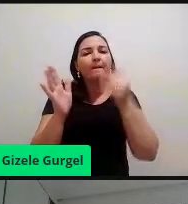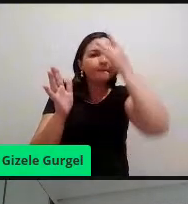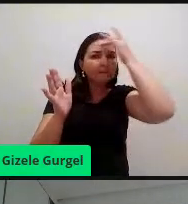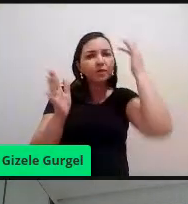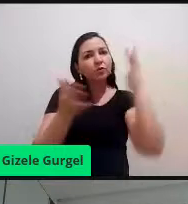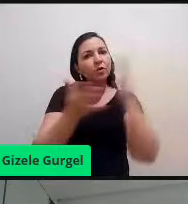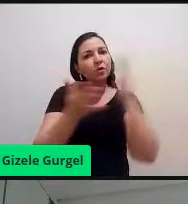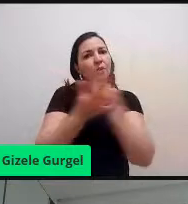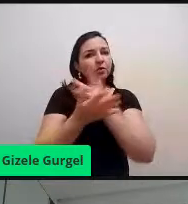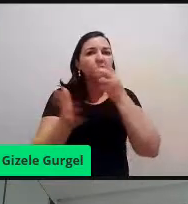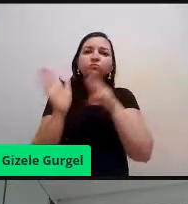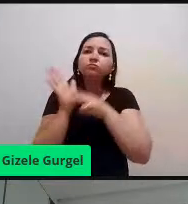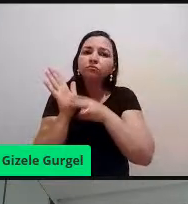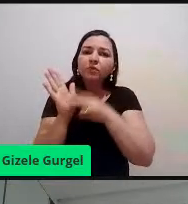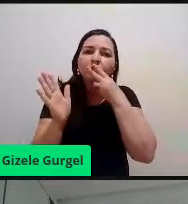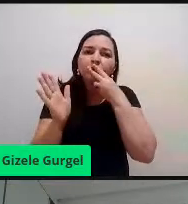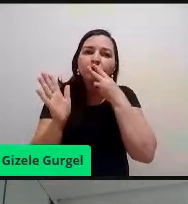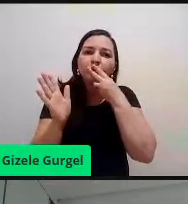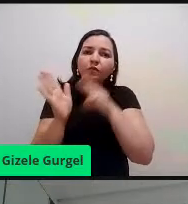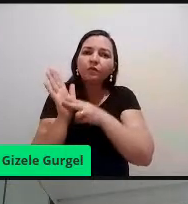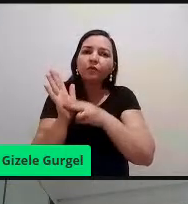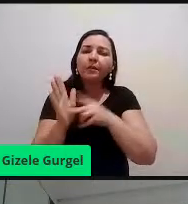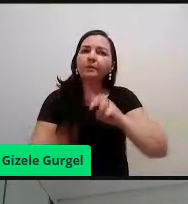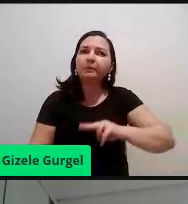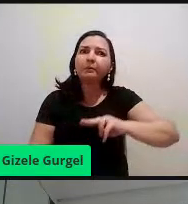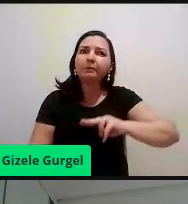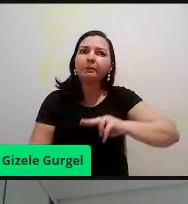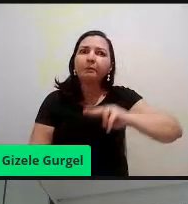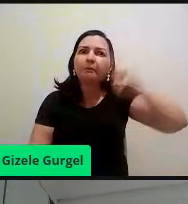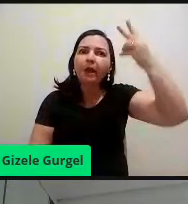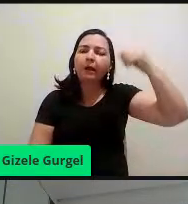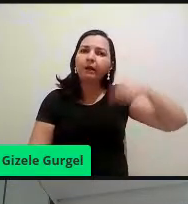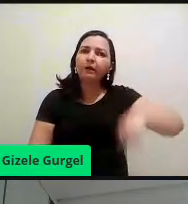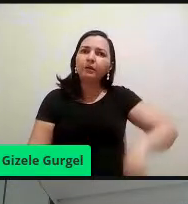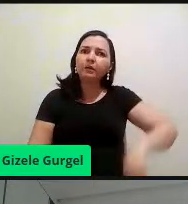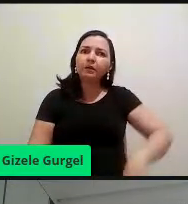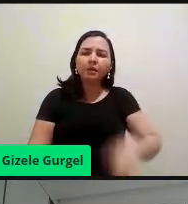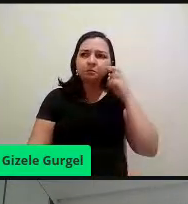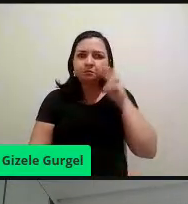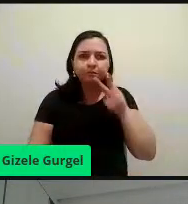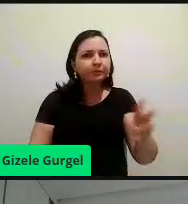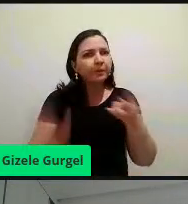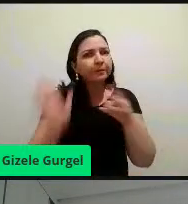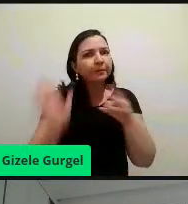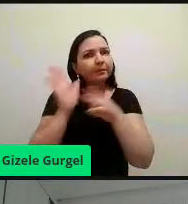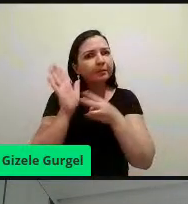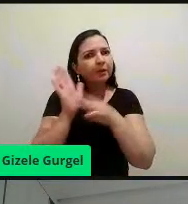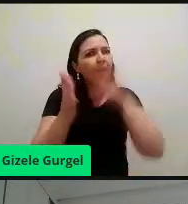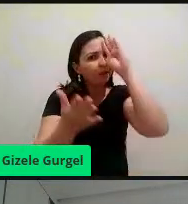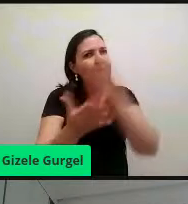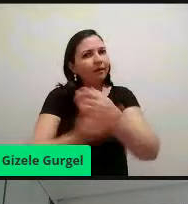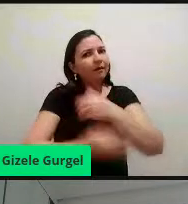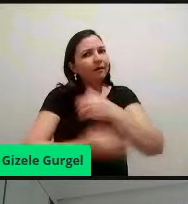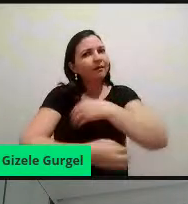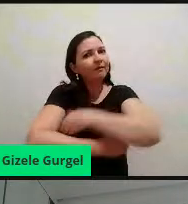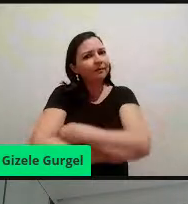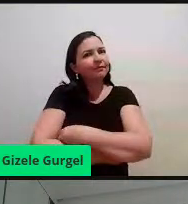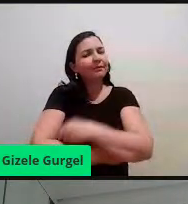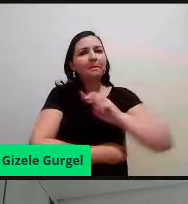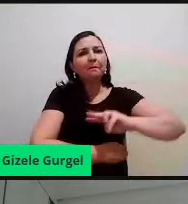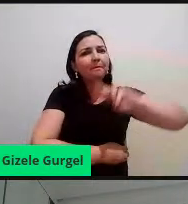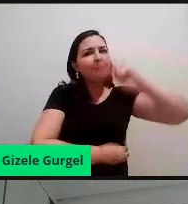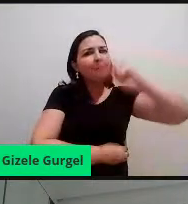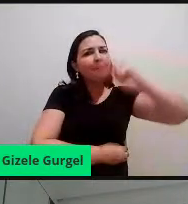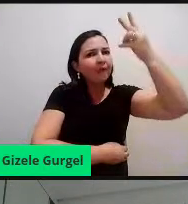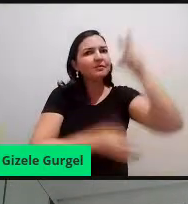mais do que o plástico, a gente encontra bitucas de cigarro, acreditam que a gente, né, o